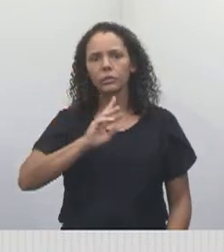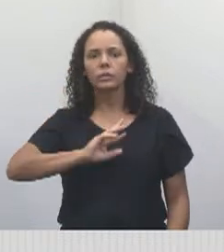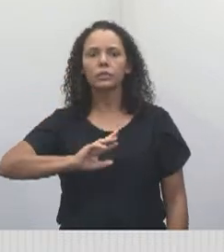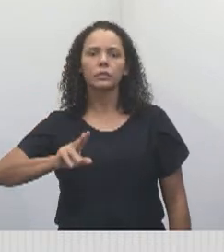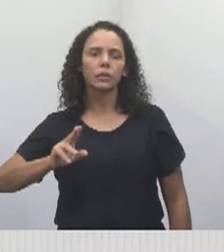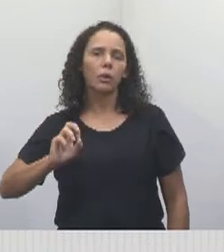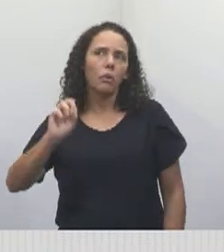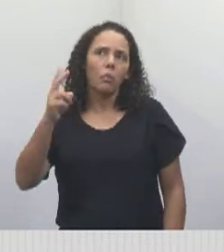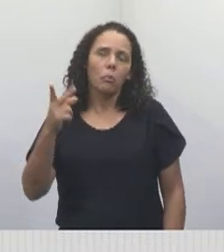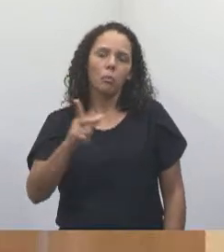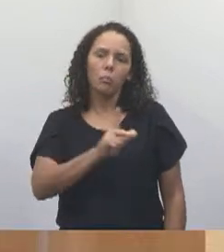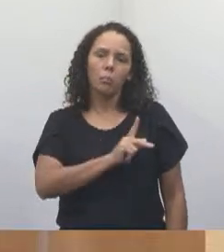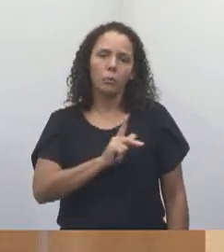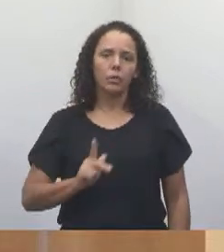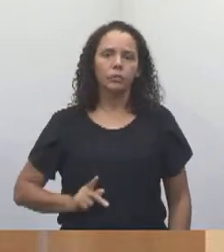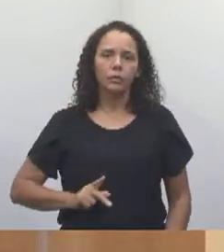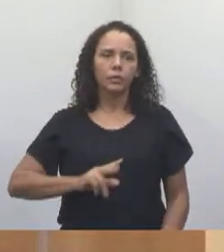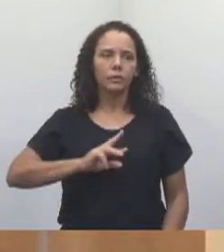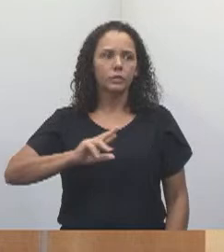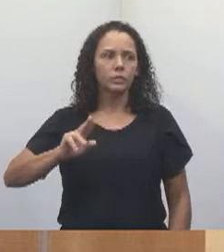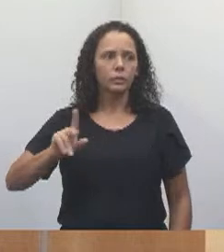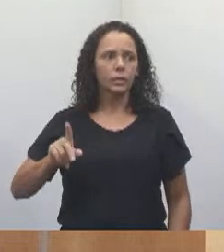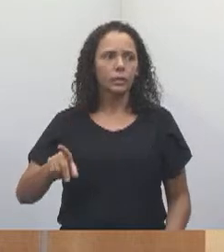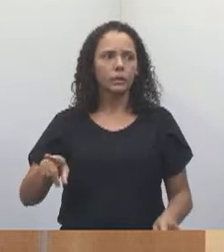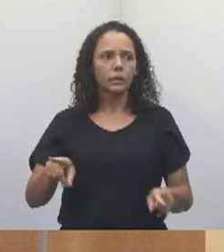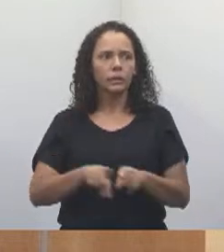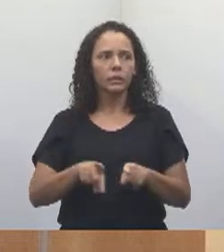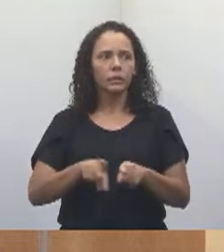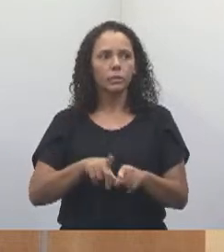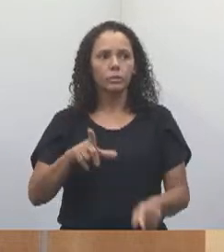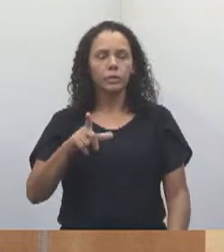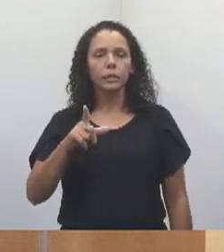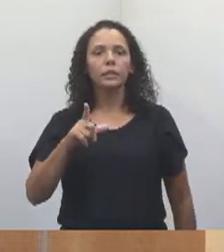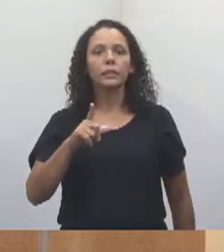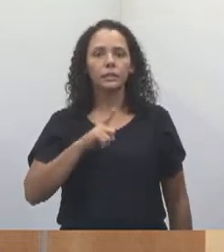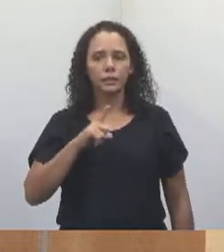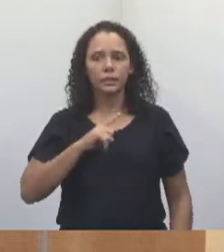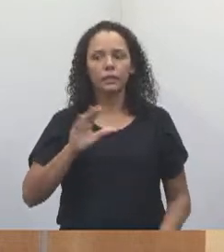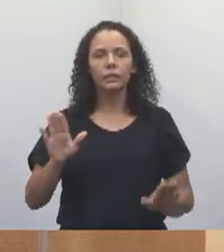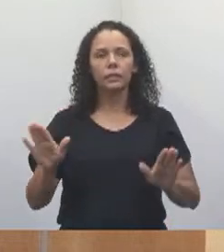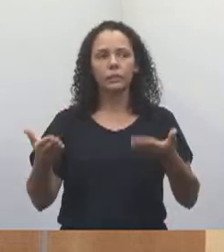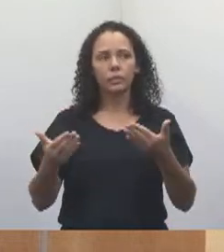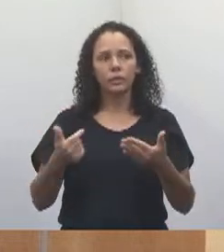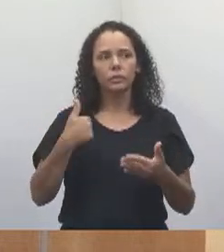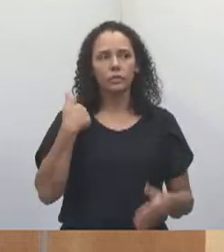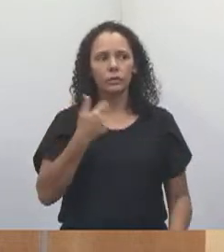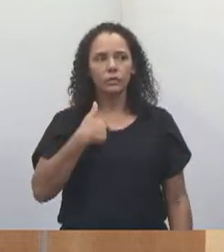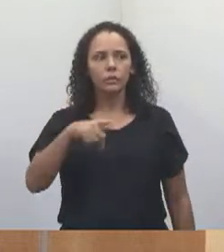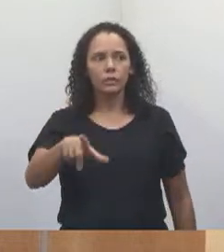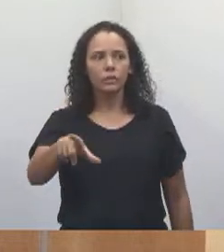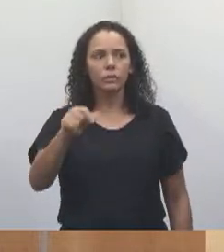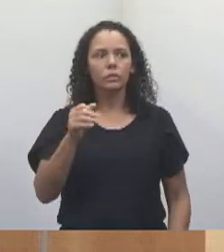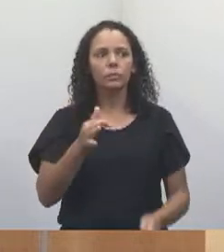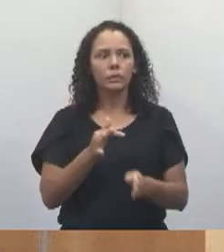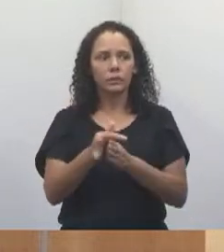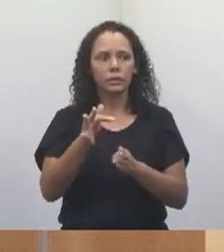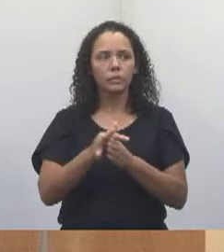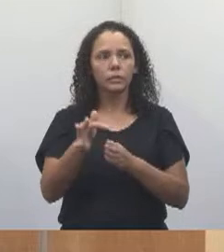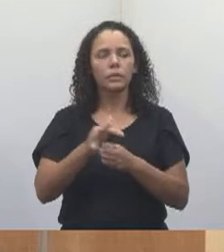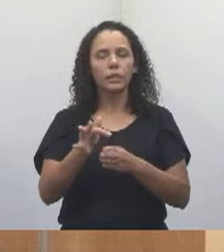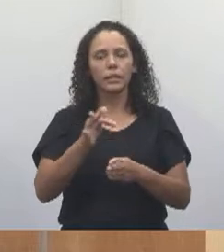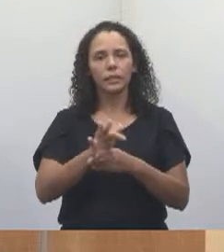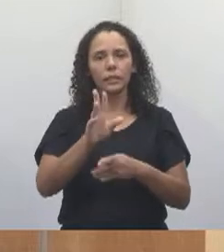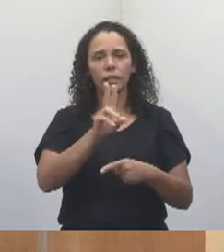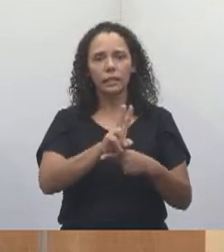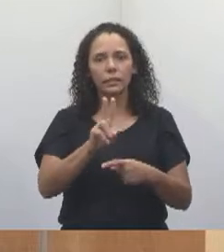ou para prefeito da cidade. Elas também acontecem quando nós vamos às urnas para escolher aqueles que vão cuidar das nossas crianças